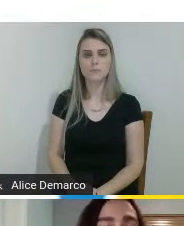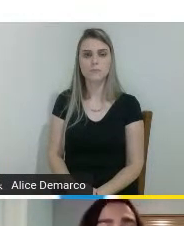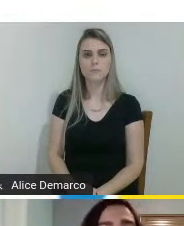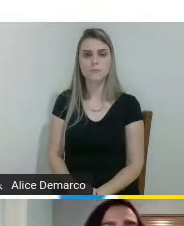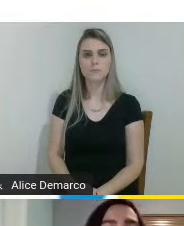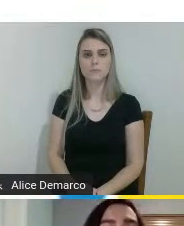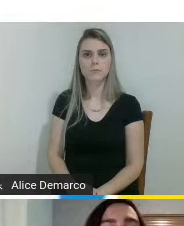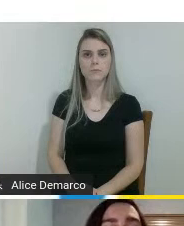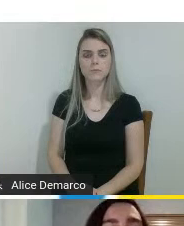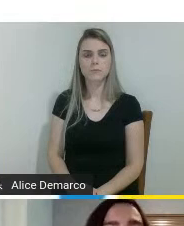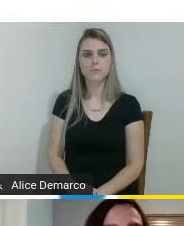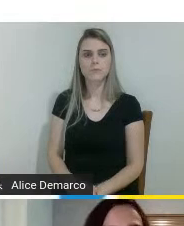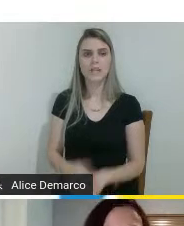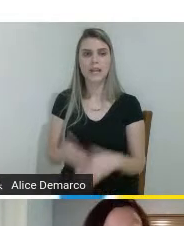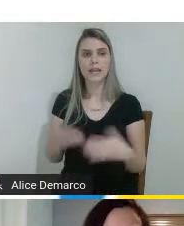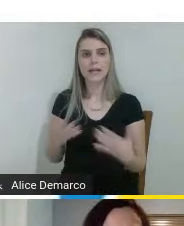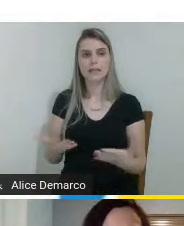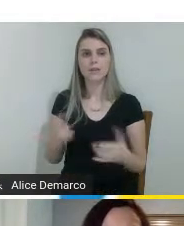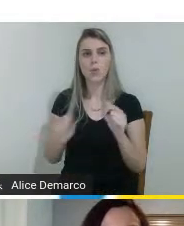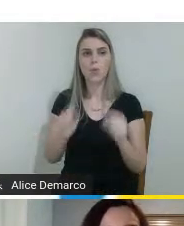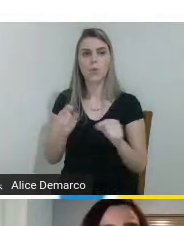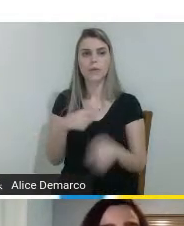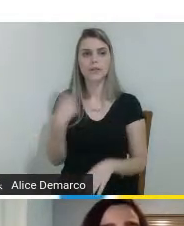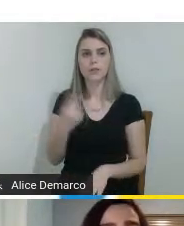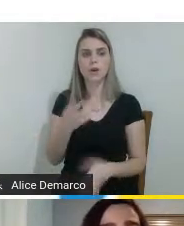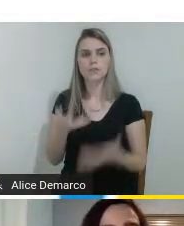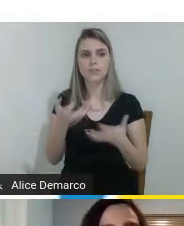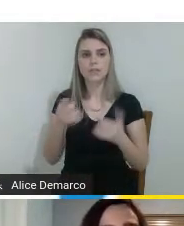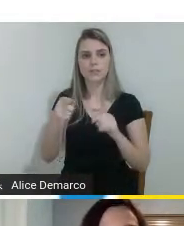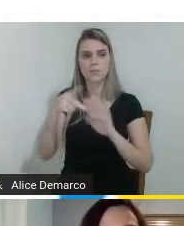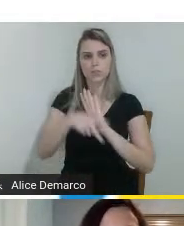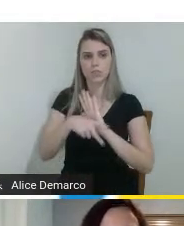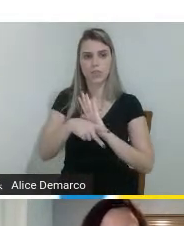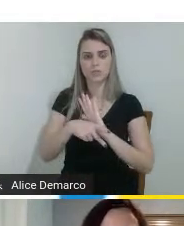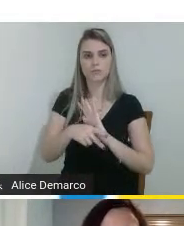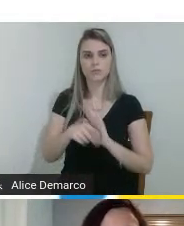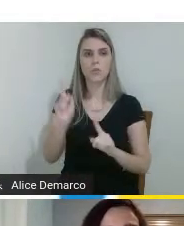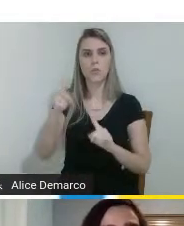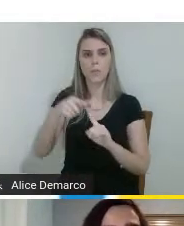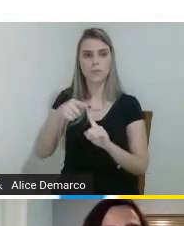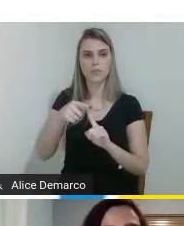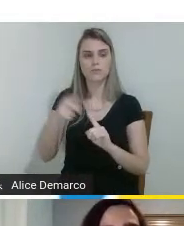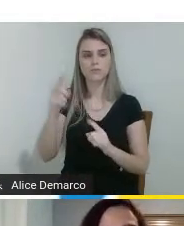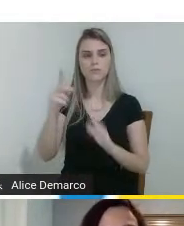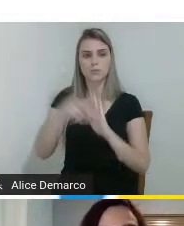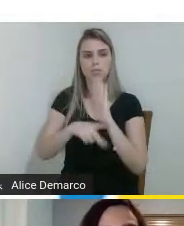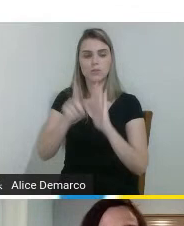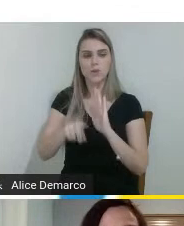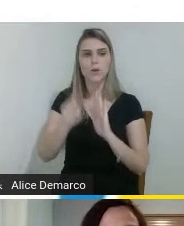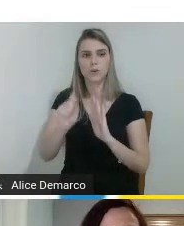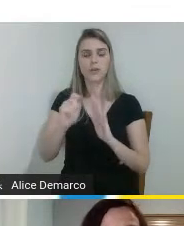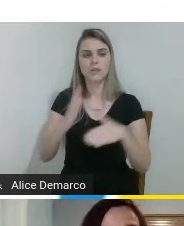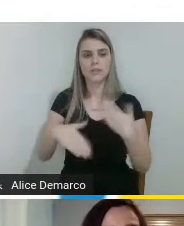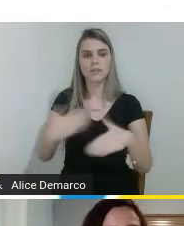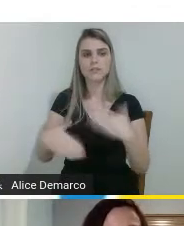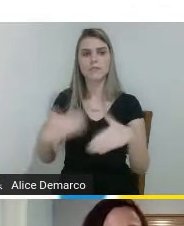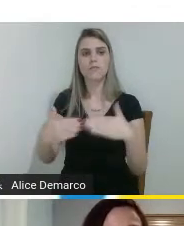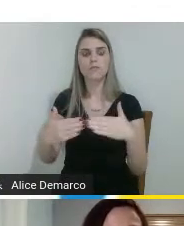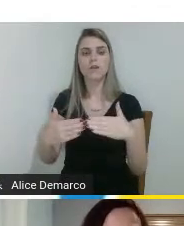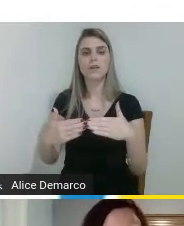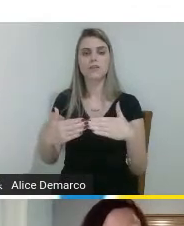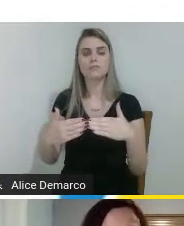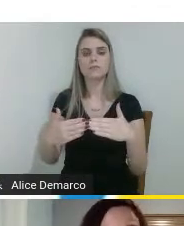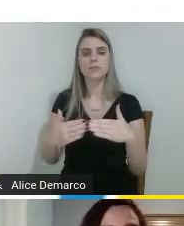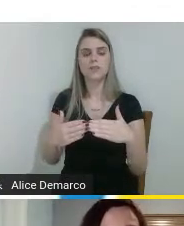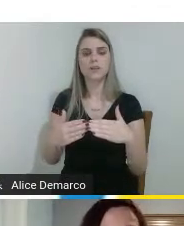Então, o que a gente quis com esse projeto? Bom, o objetivo do nosso projeto é desenvolver uma prótese terminal de mão com funcionamento